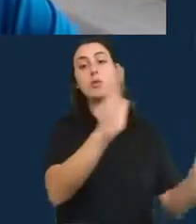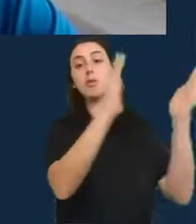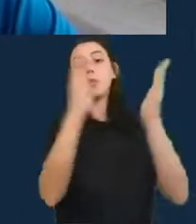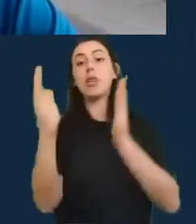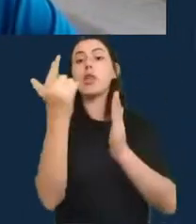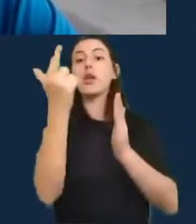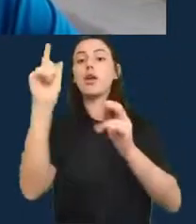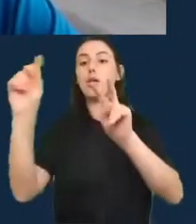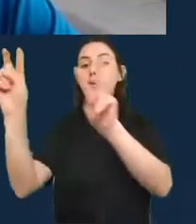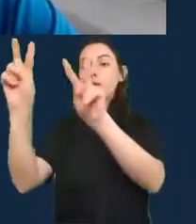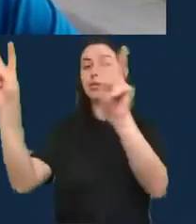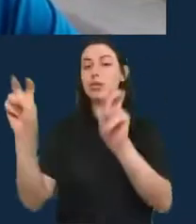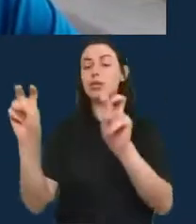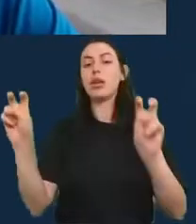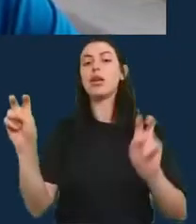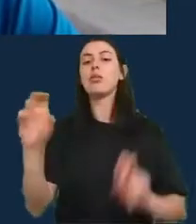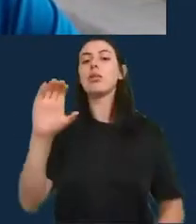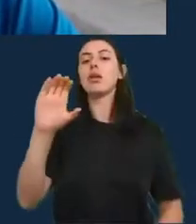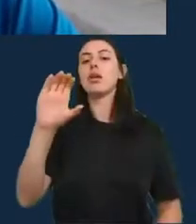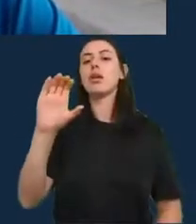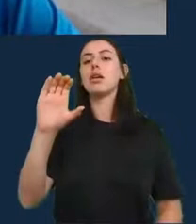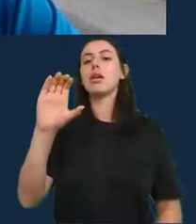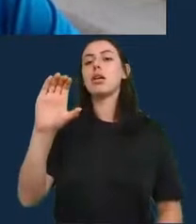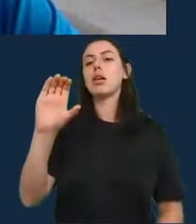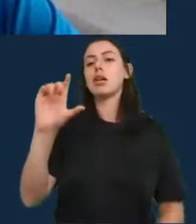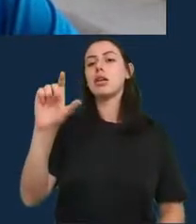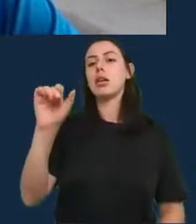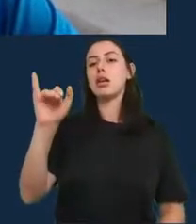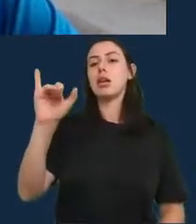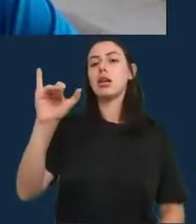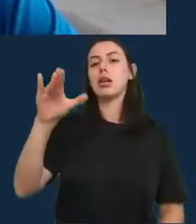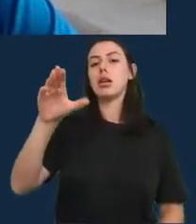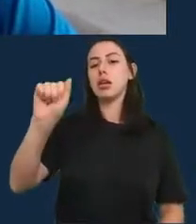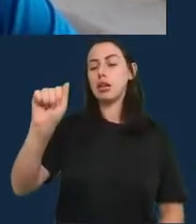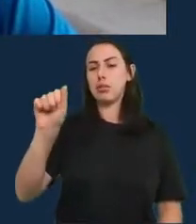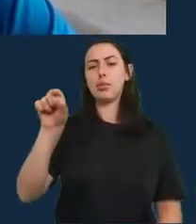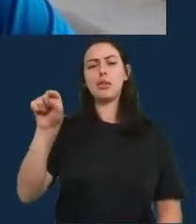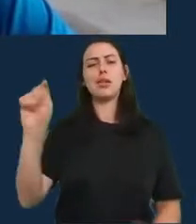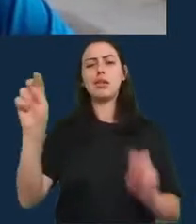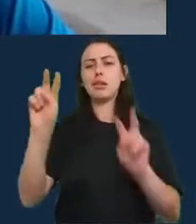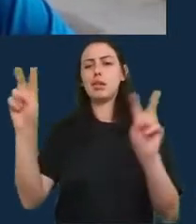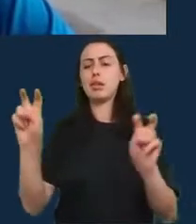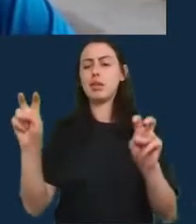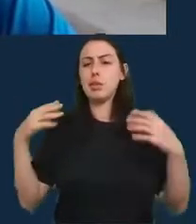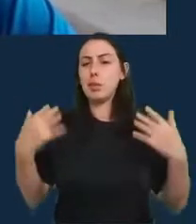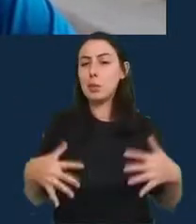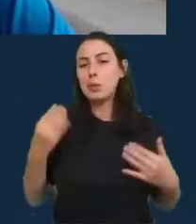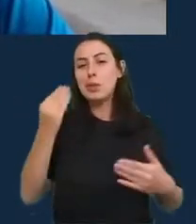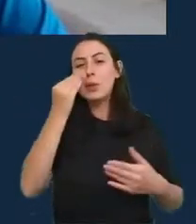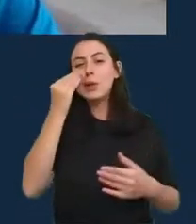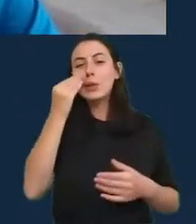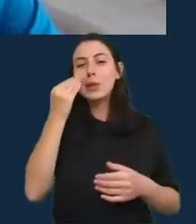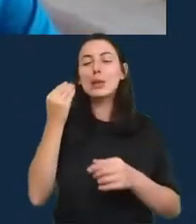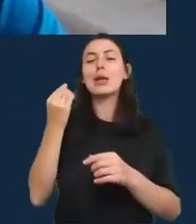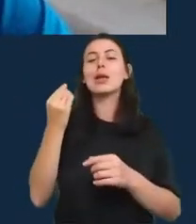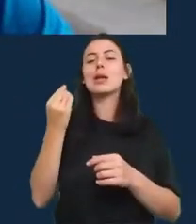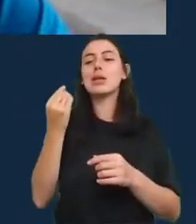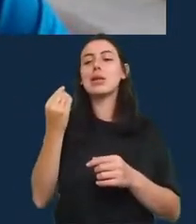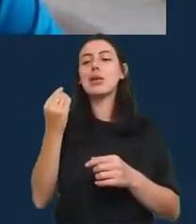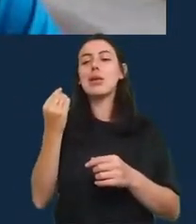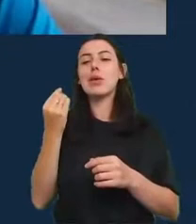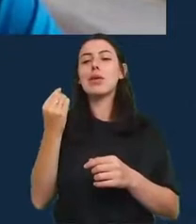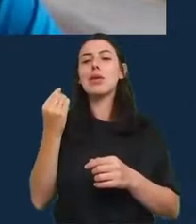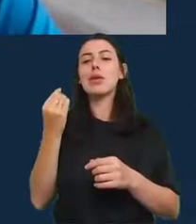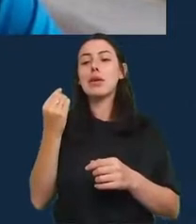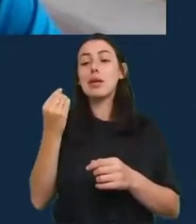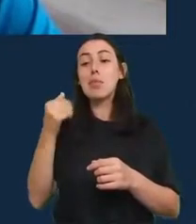claro que o clima é um assunto que eu também estou tentando encontrar tempo para trabalhar mais nesse